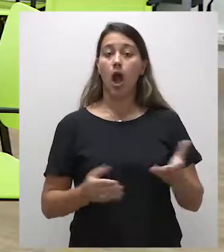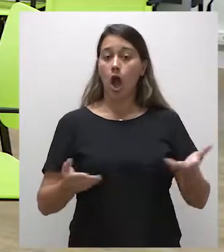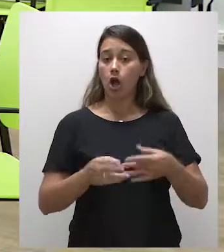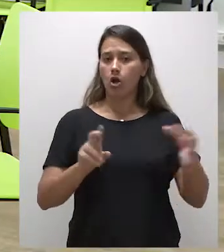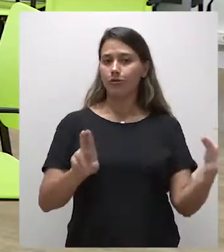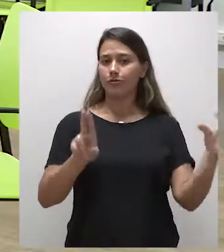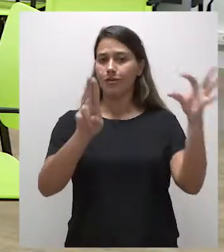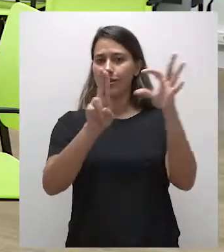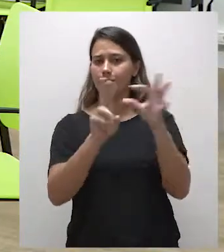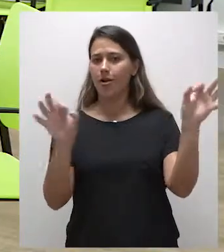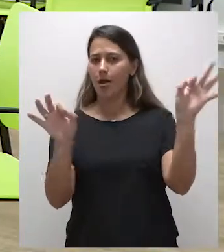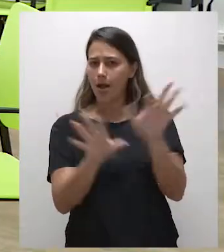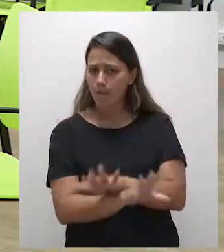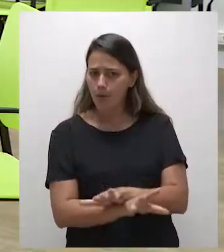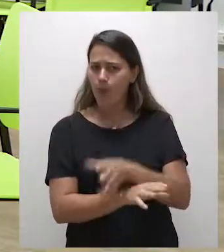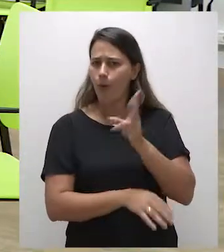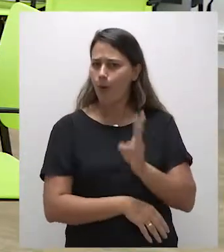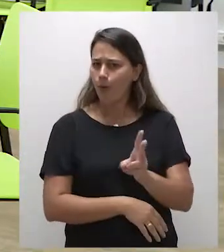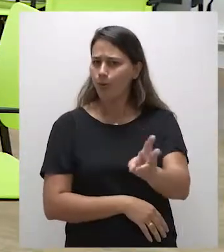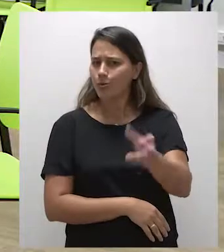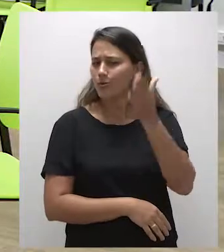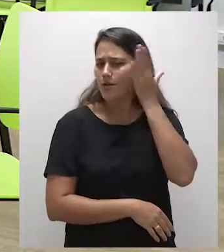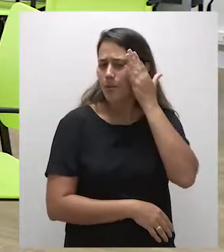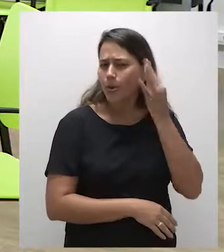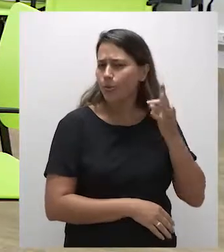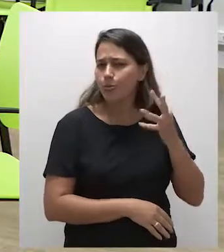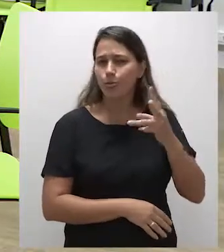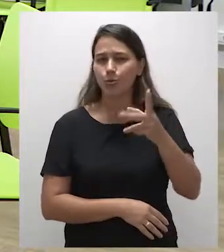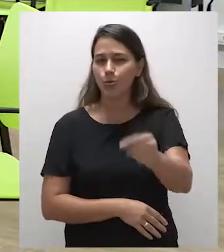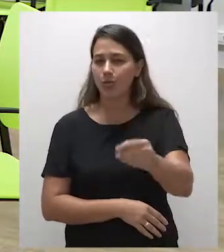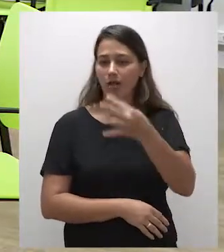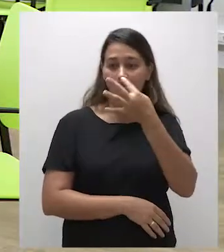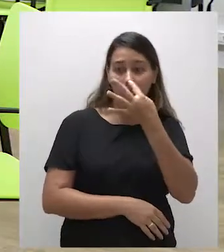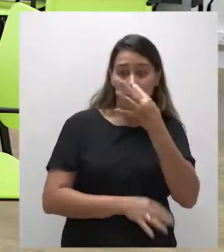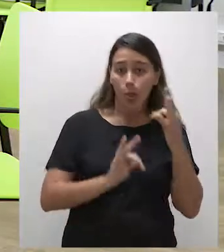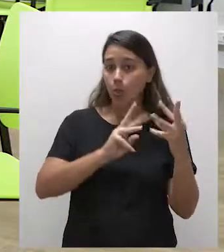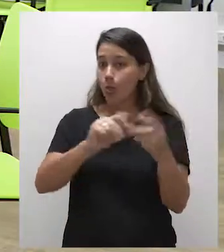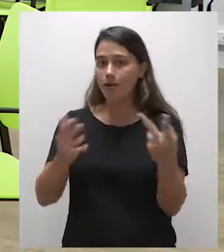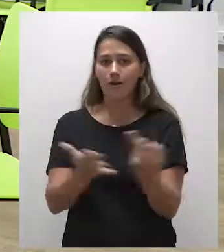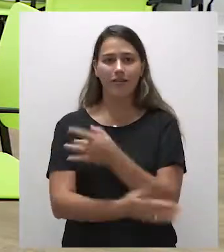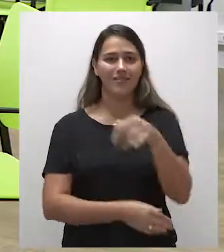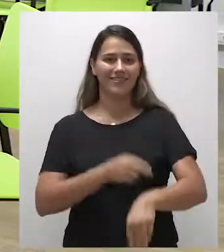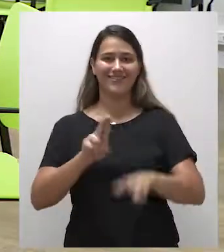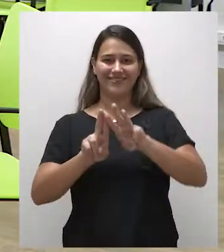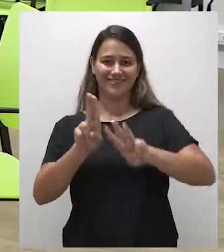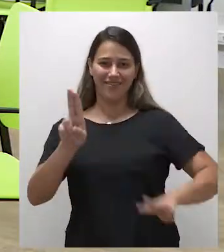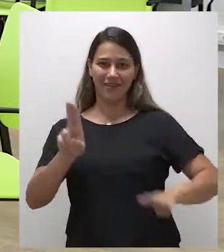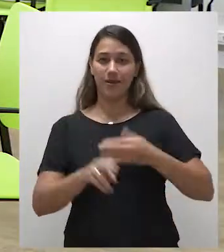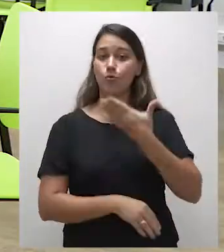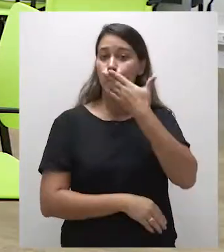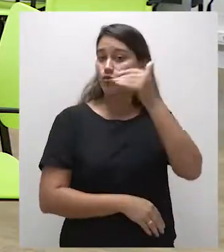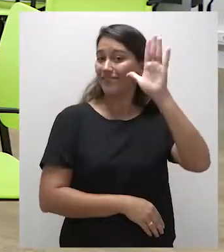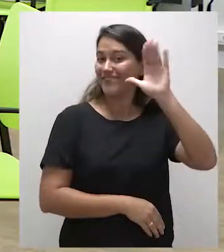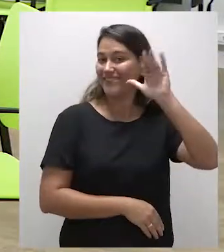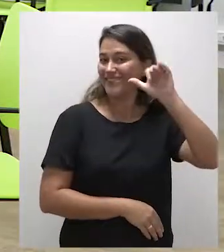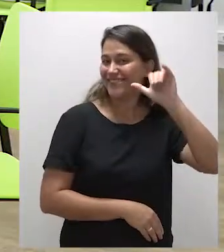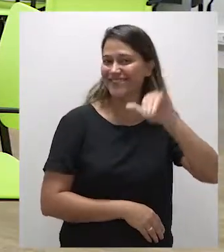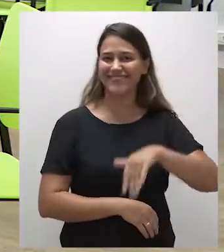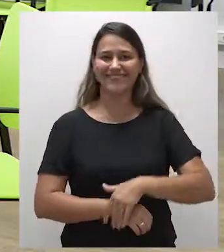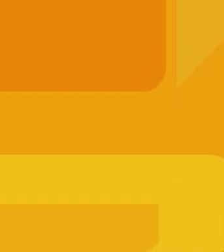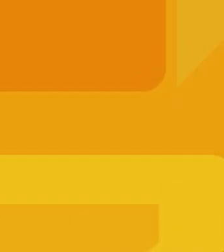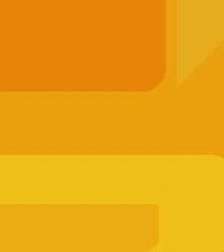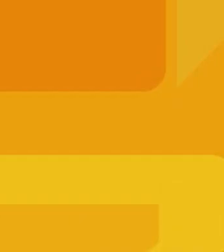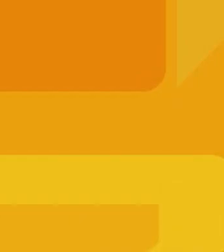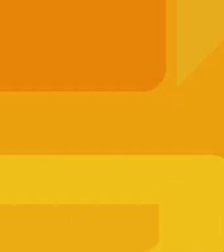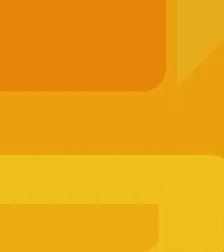Esse Conexão termina por aqui, então continue acompanhando as próximas edições e fique ligado em tudo o que acontece na UCB. Tchau,